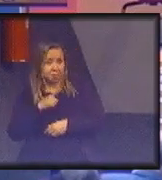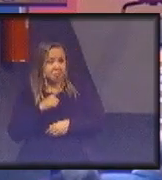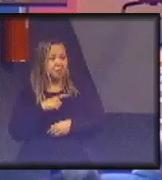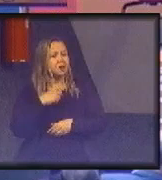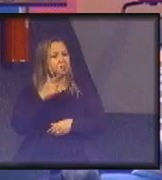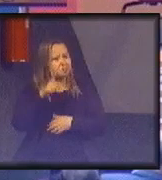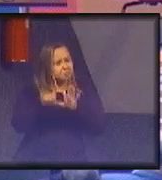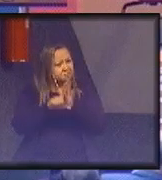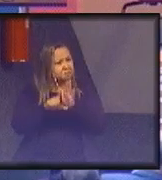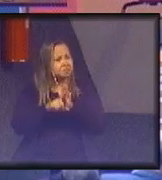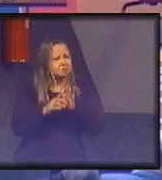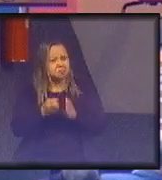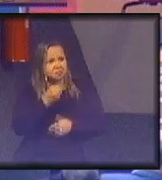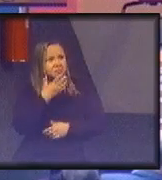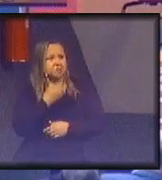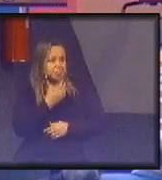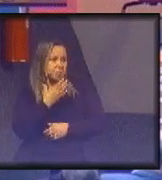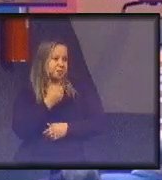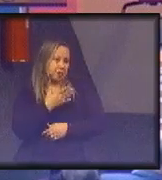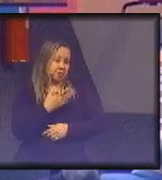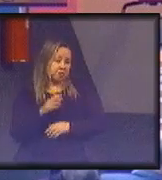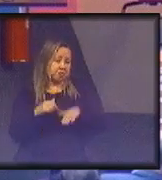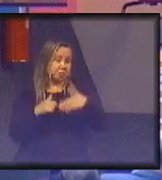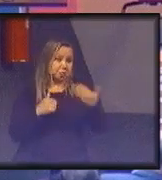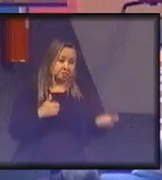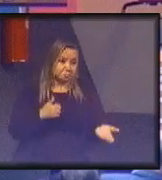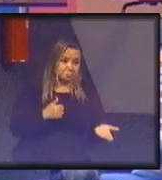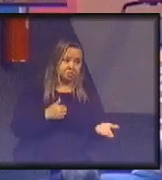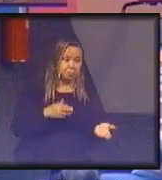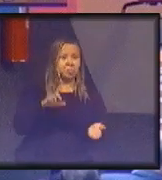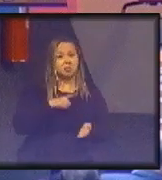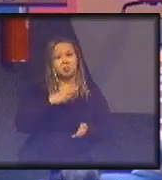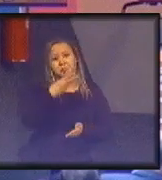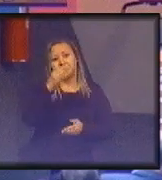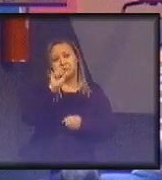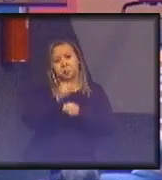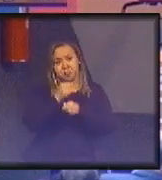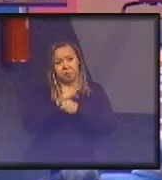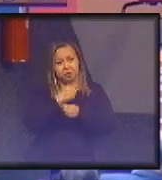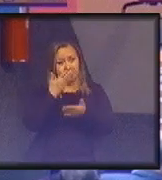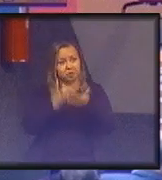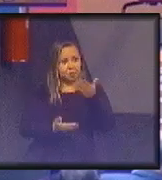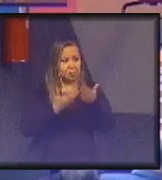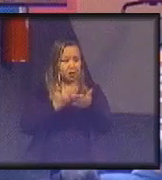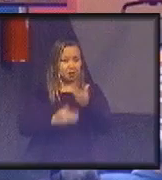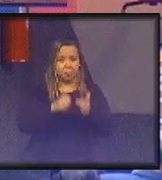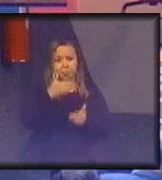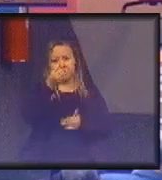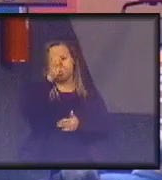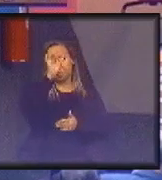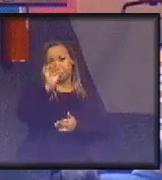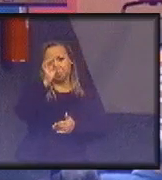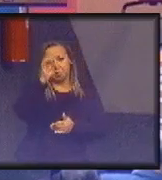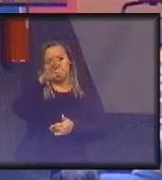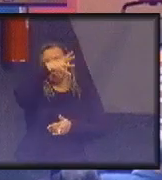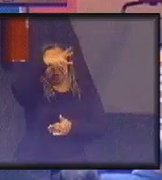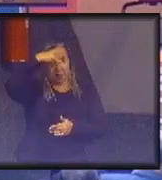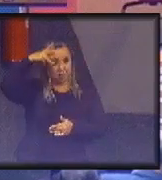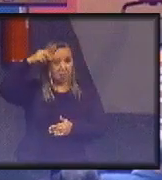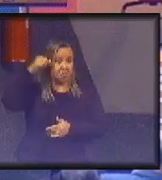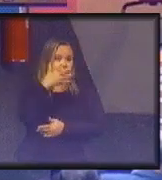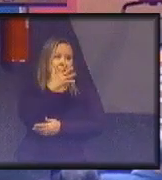muito bem, muito bom. Por outro lado, nesses 30 anos, nós perdemos 16% da floresta amazônica.